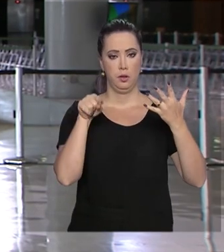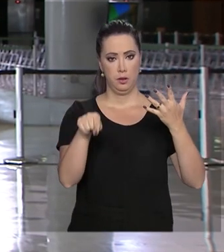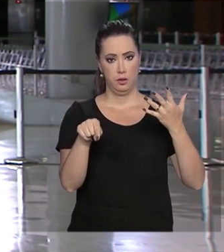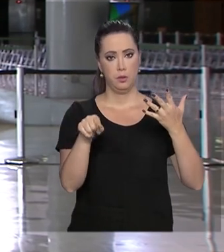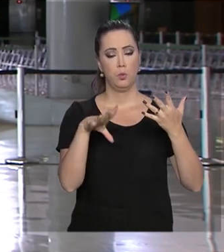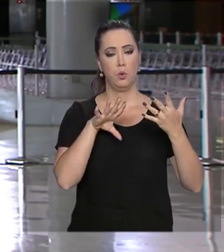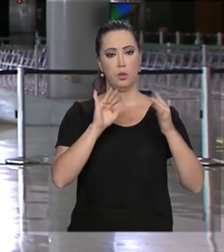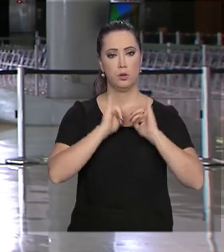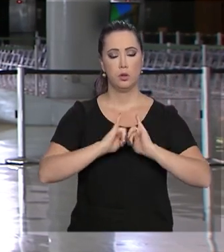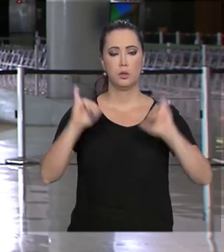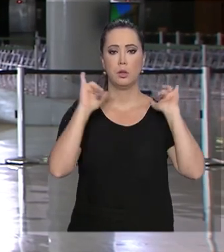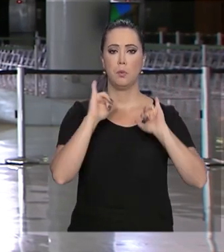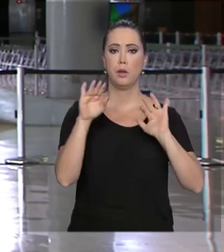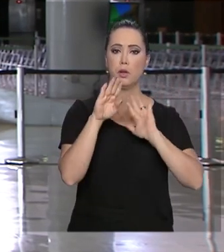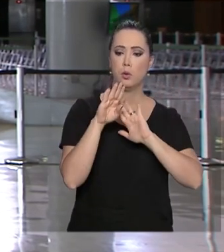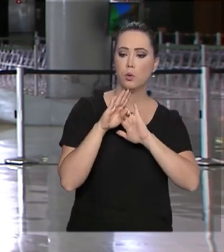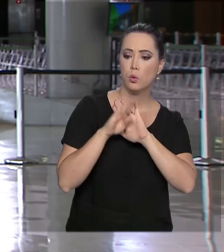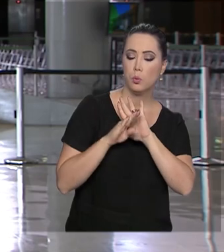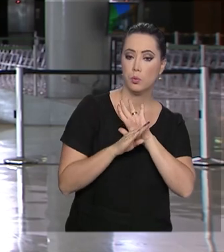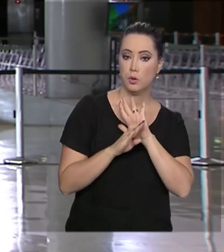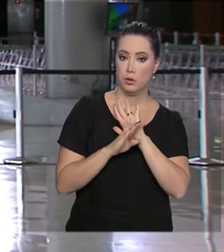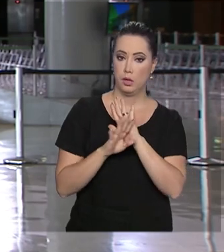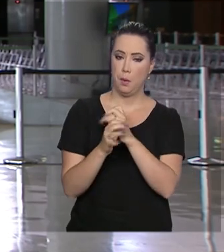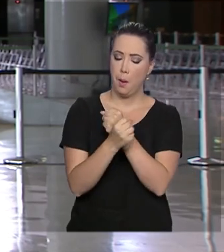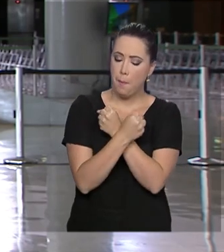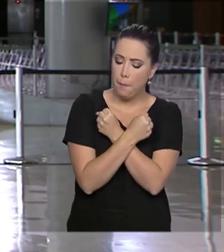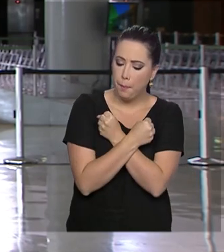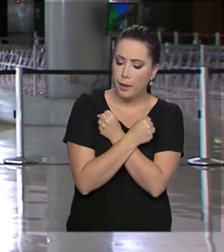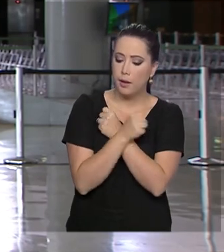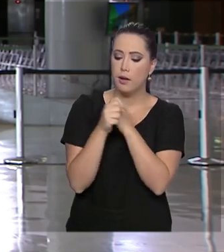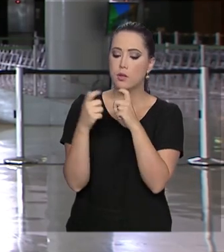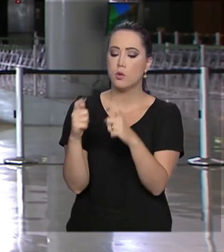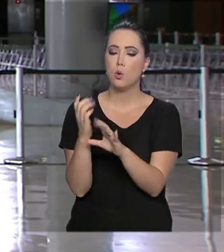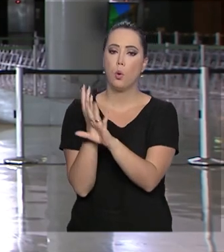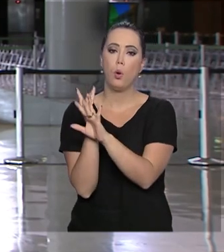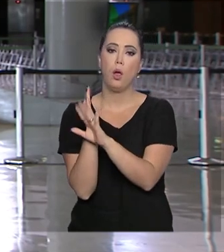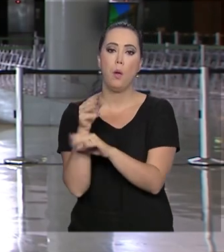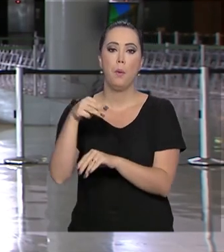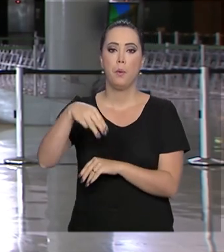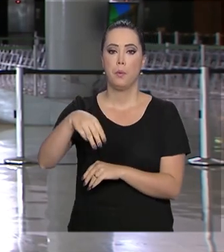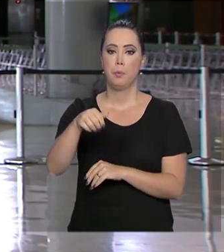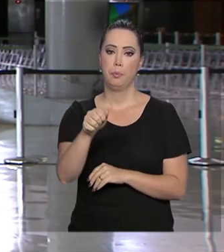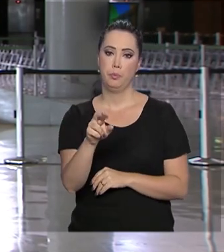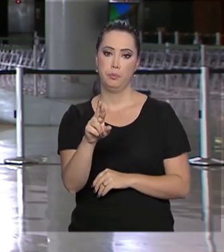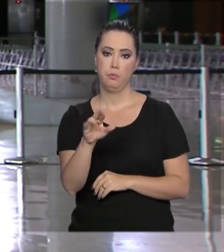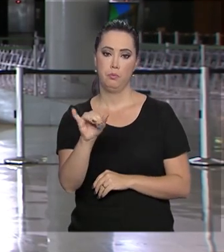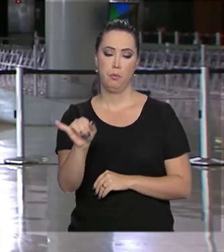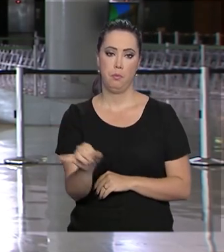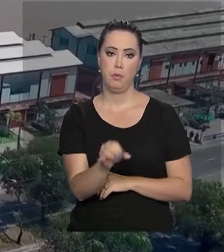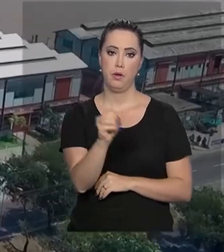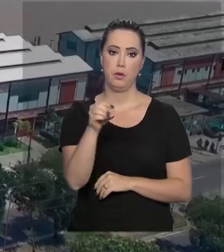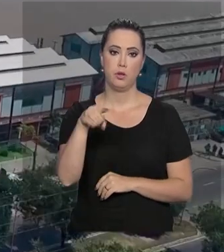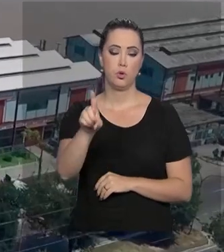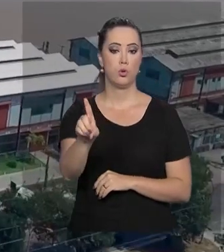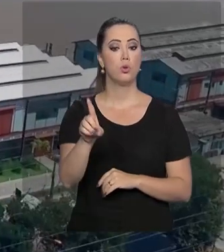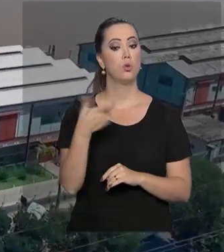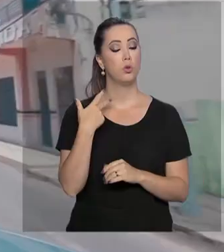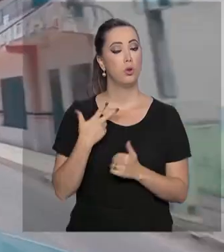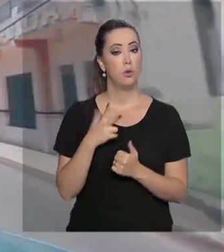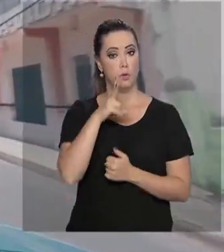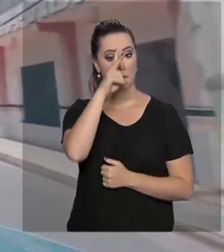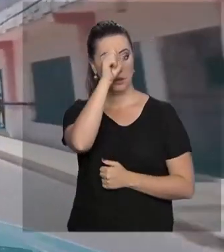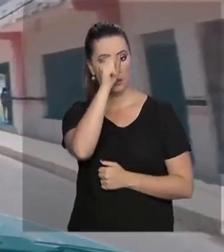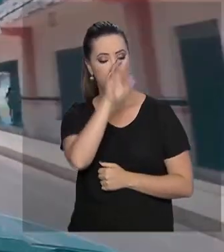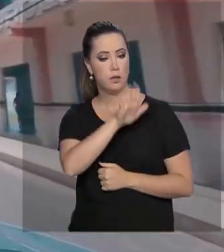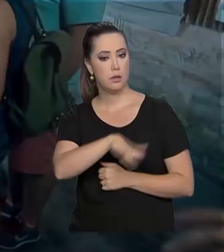Marajó, que tem como objetivo fortalecer os direitos das crianças, das mulheres, dos jovens e das pessoas idosas